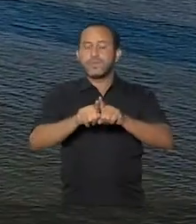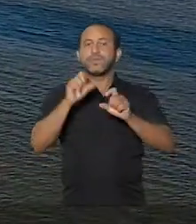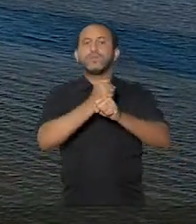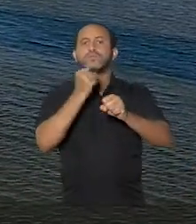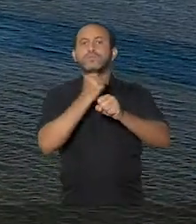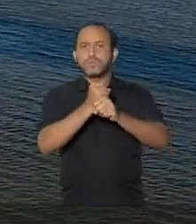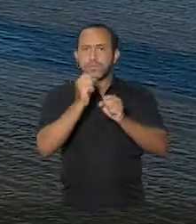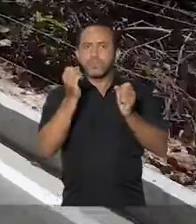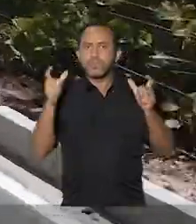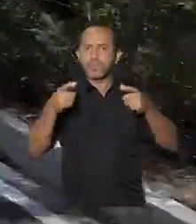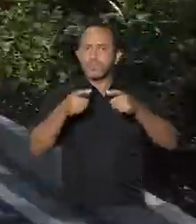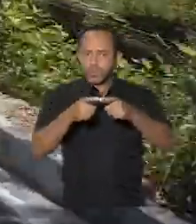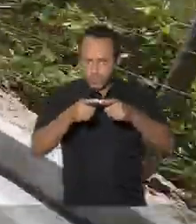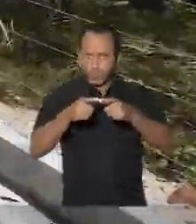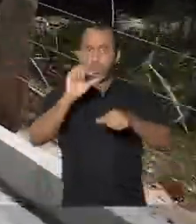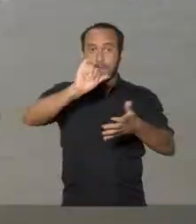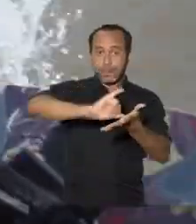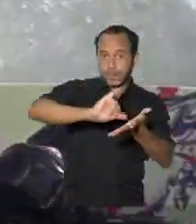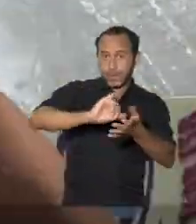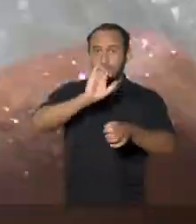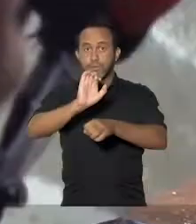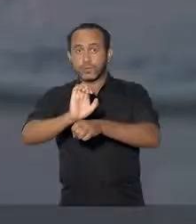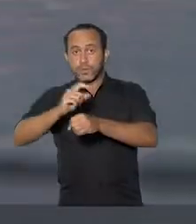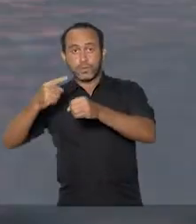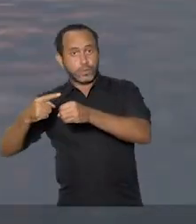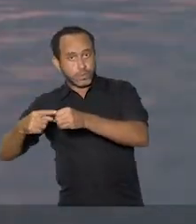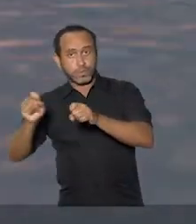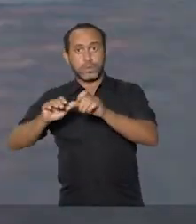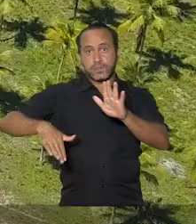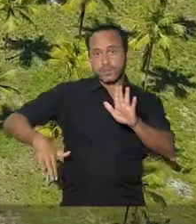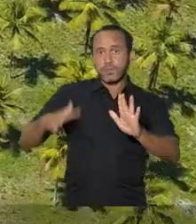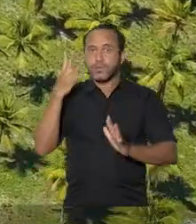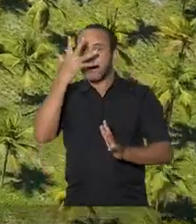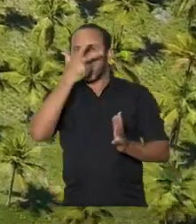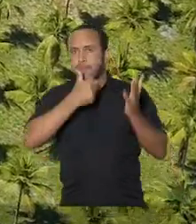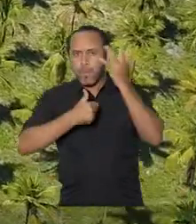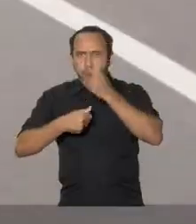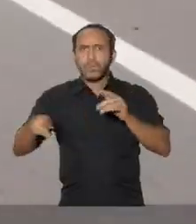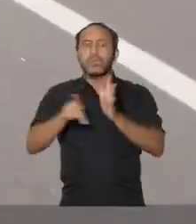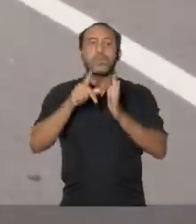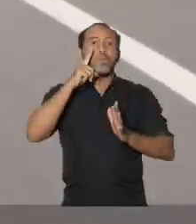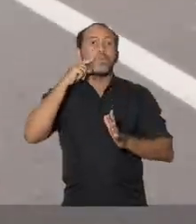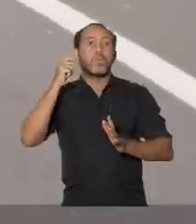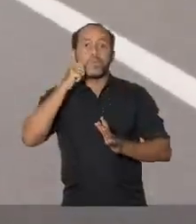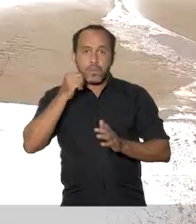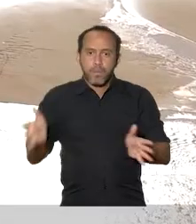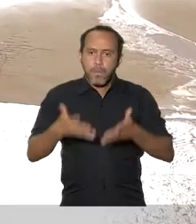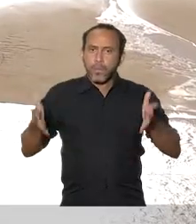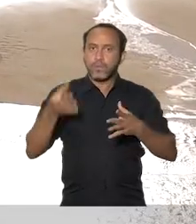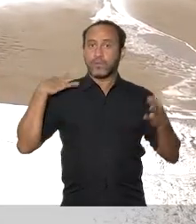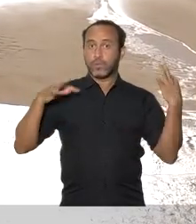A obra vai diminuir a distância entre a capital, as belíssimas praias do litoral norte sergipano e o Estado de Aragoas,